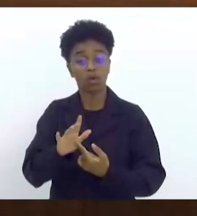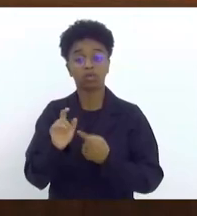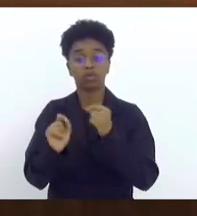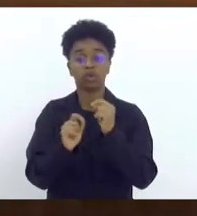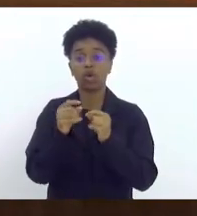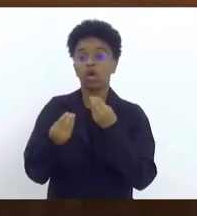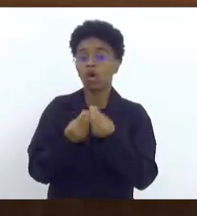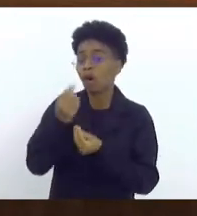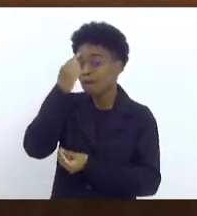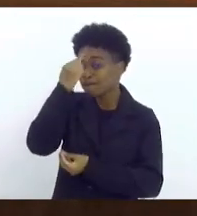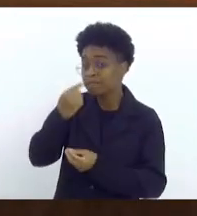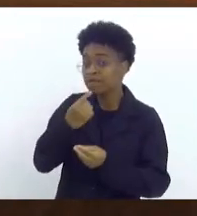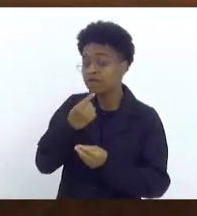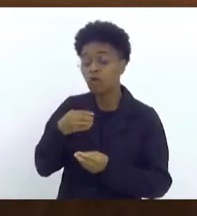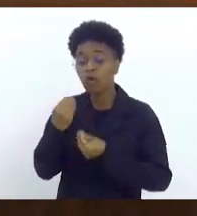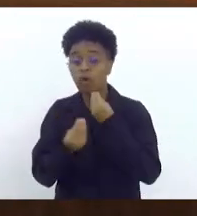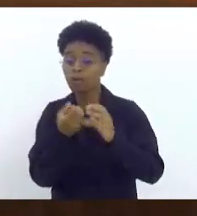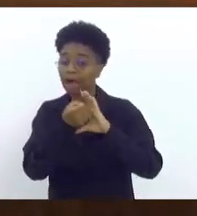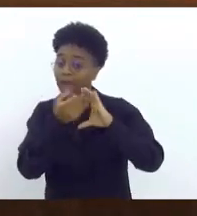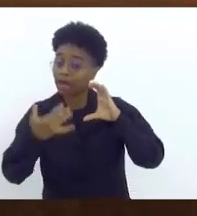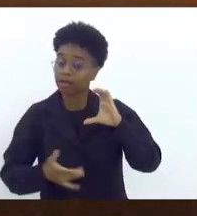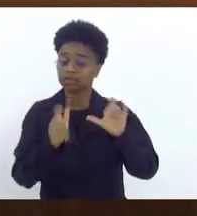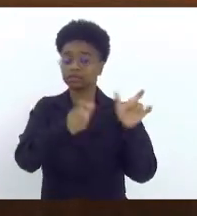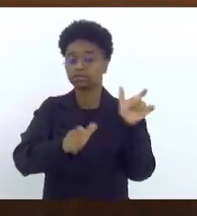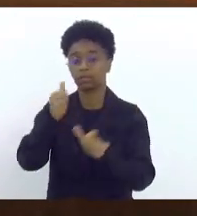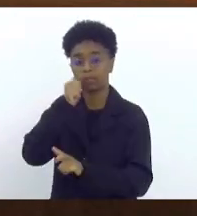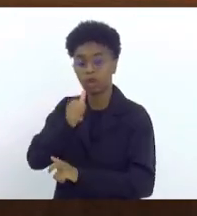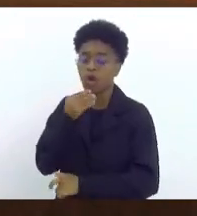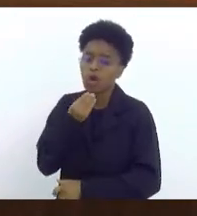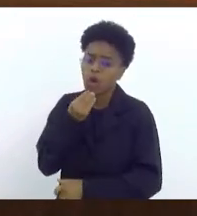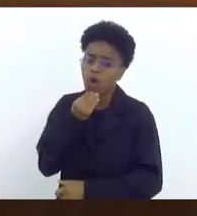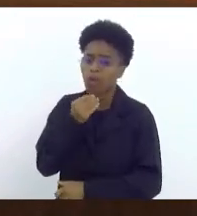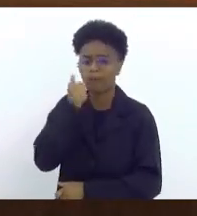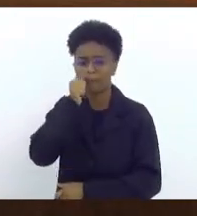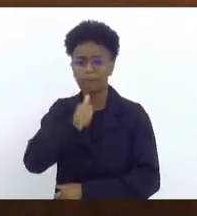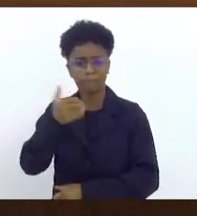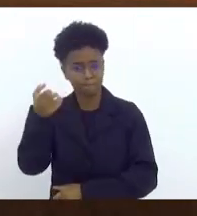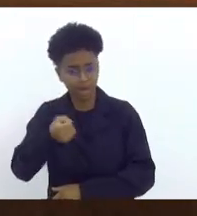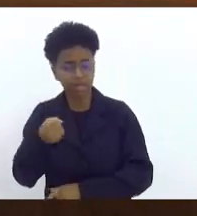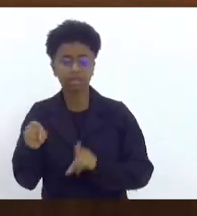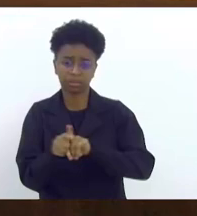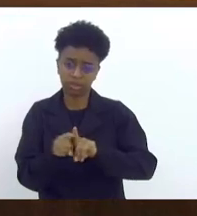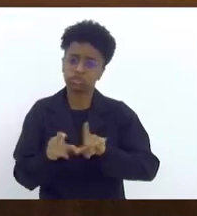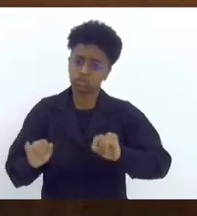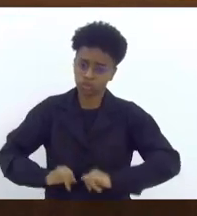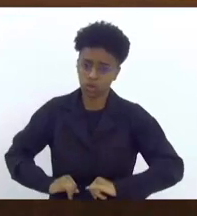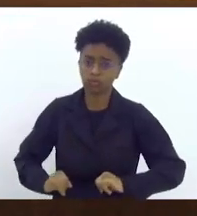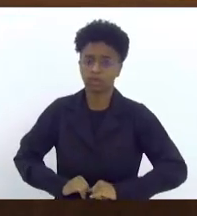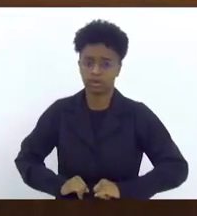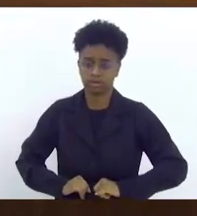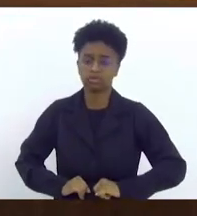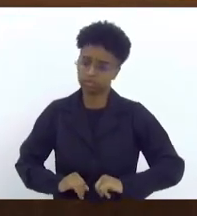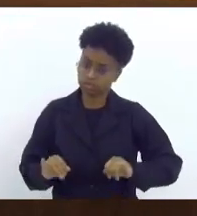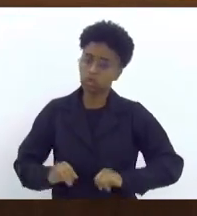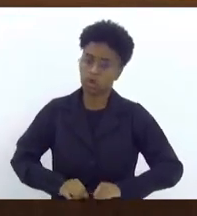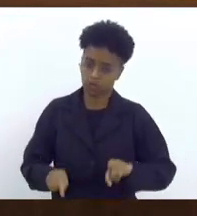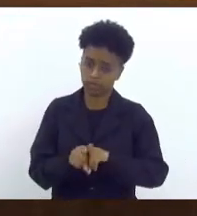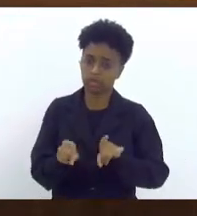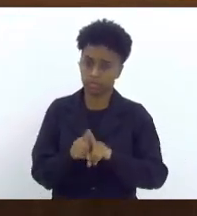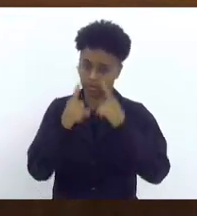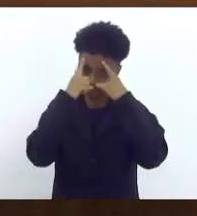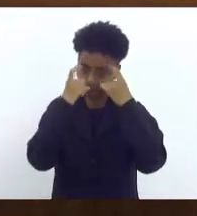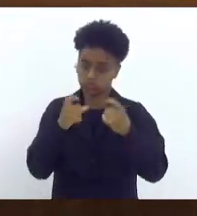perfil dessas mulheres e, obviamente, que as mulheres brancas sofrem, as mulheres não negras sofrem também